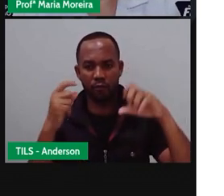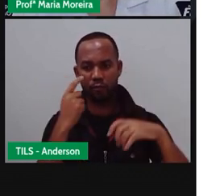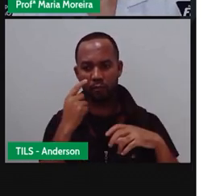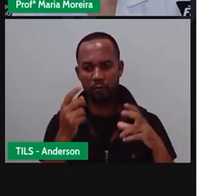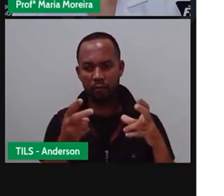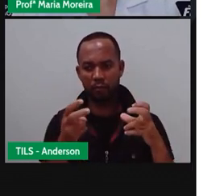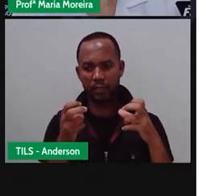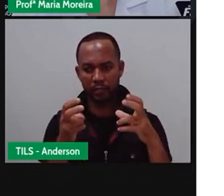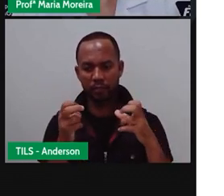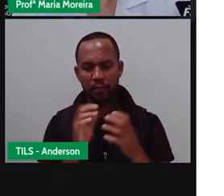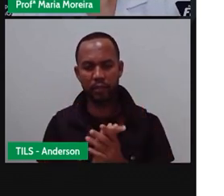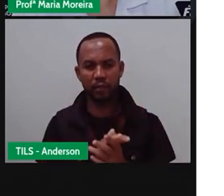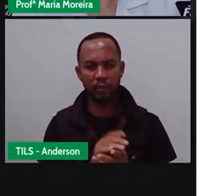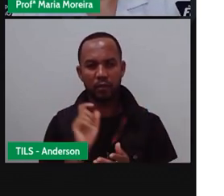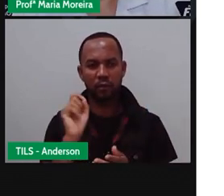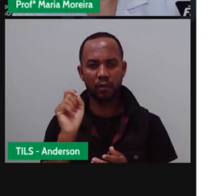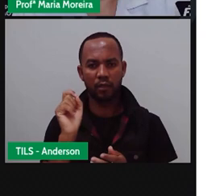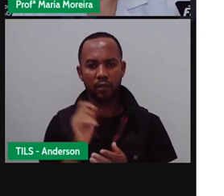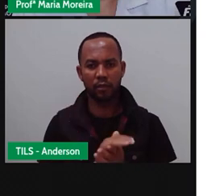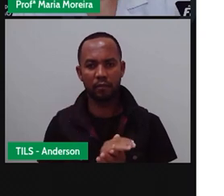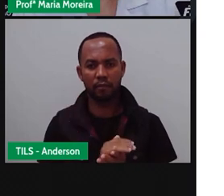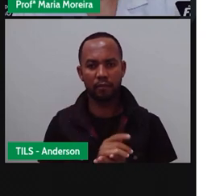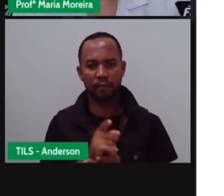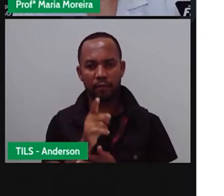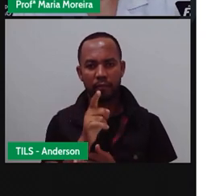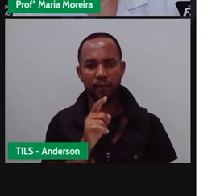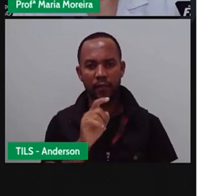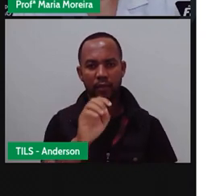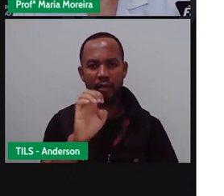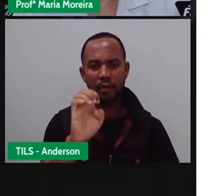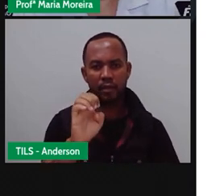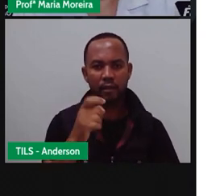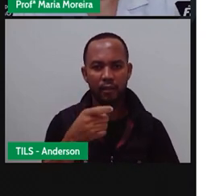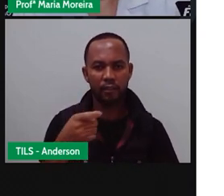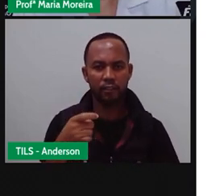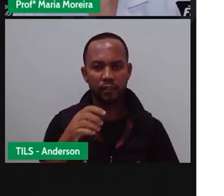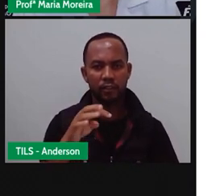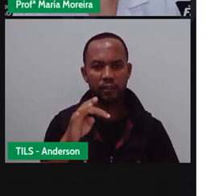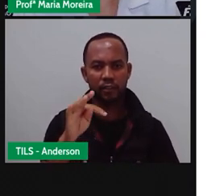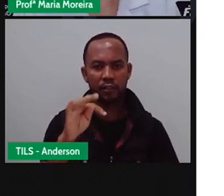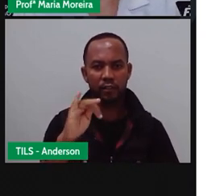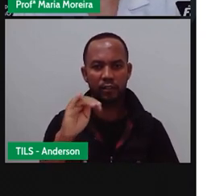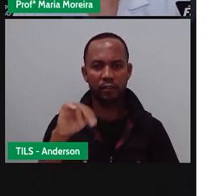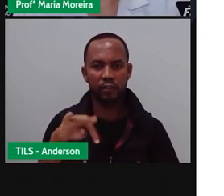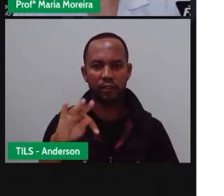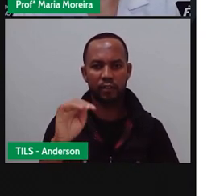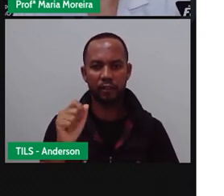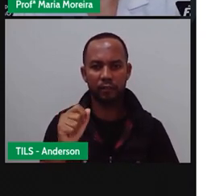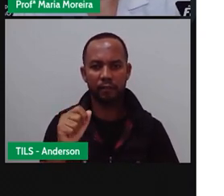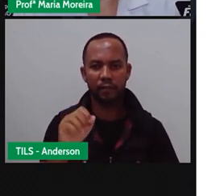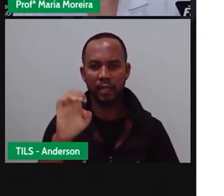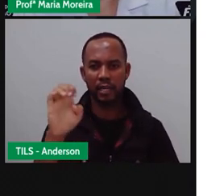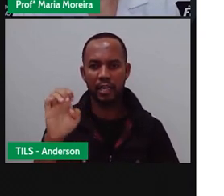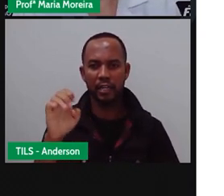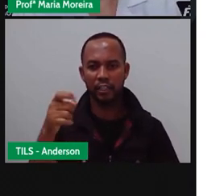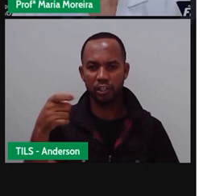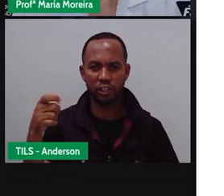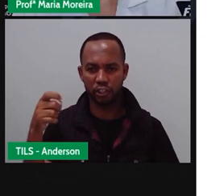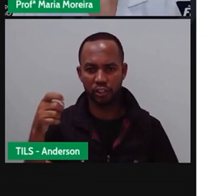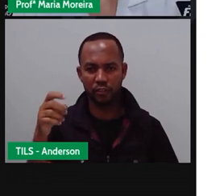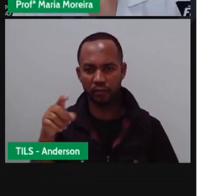abrir aqui, percebam que ao lado aqui tem que extinta, tem EX, extinta no campo, EW,